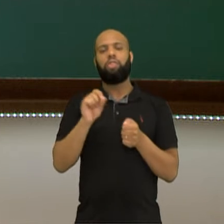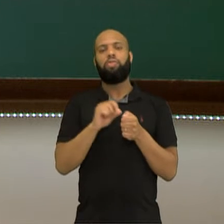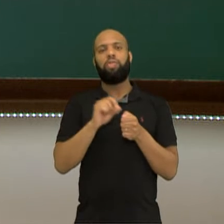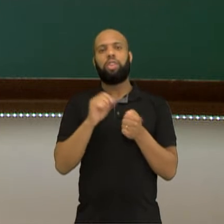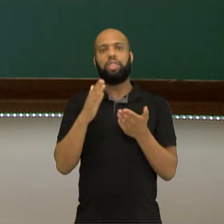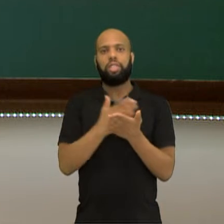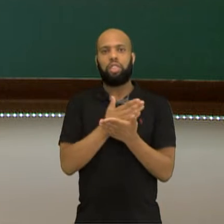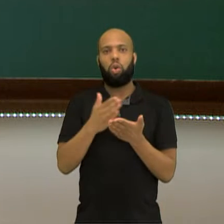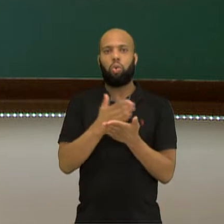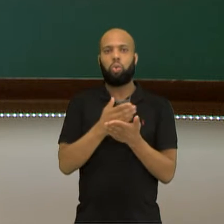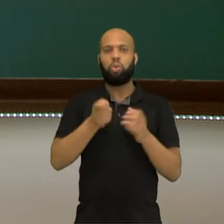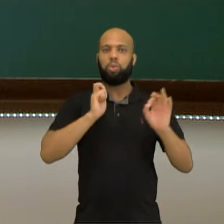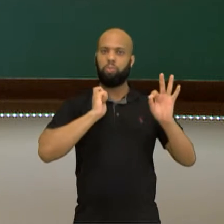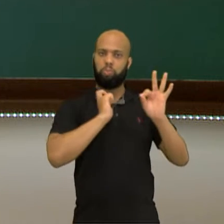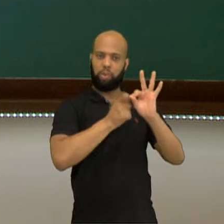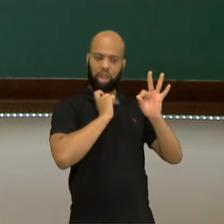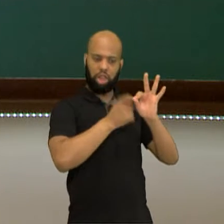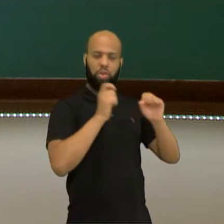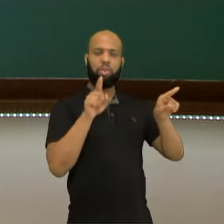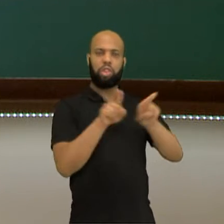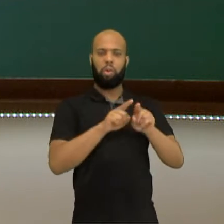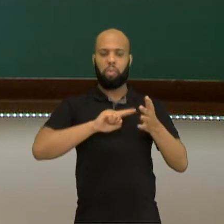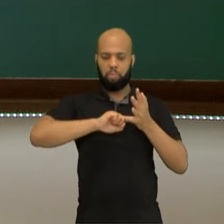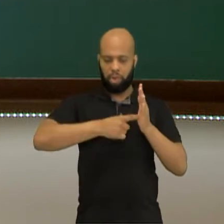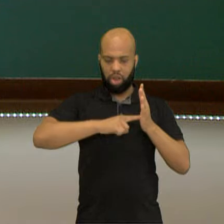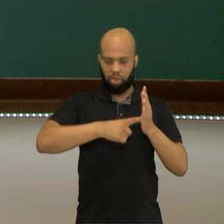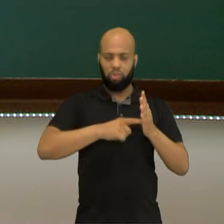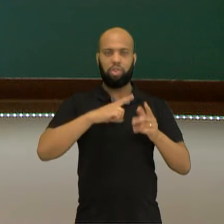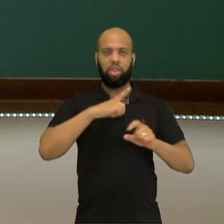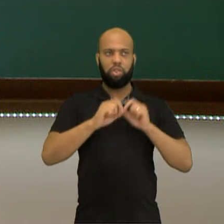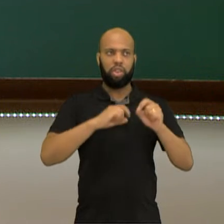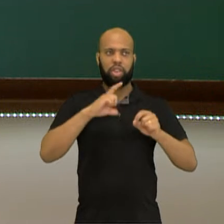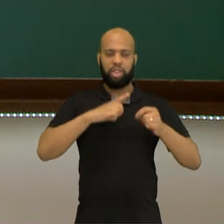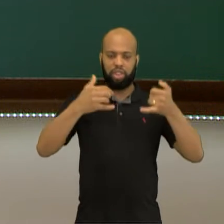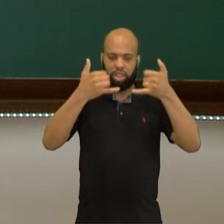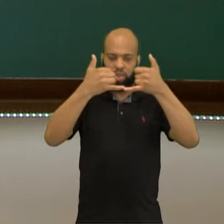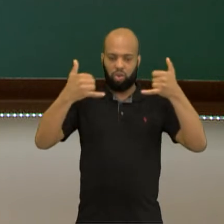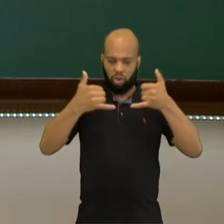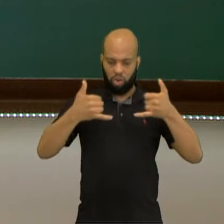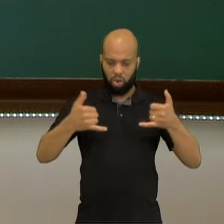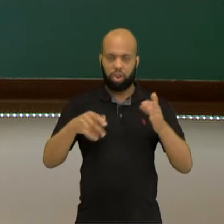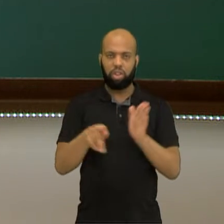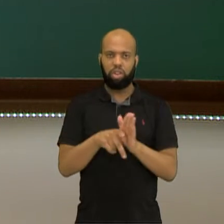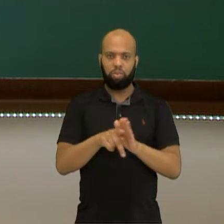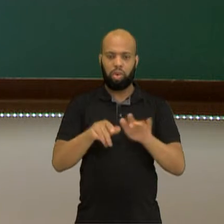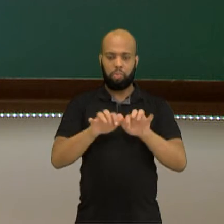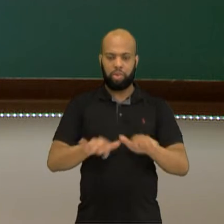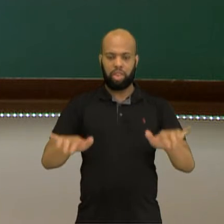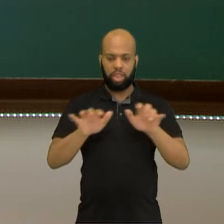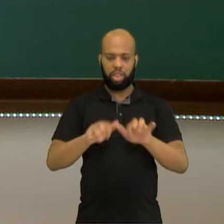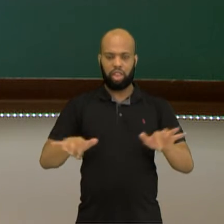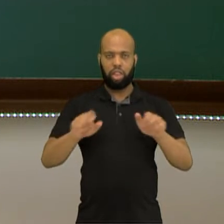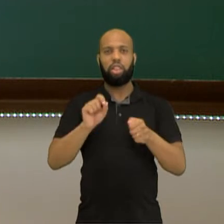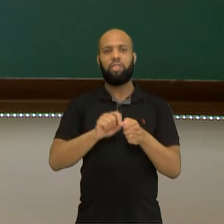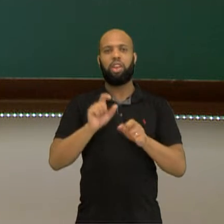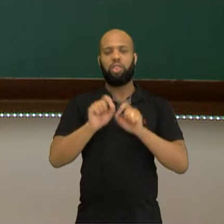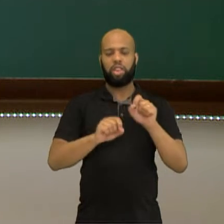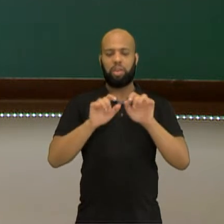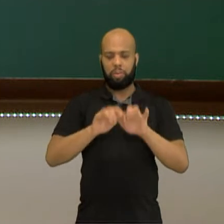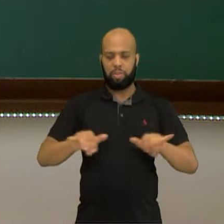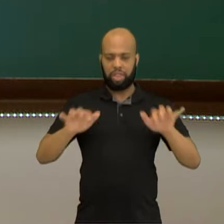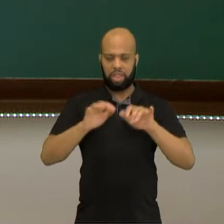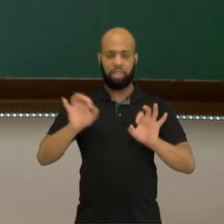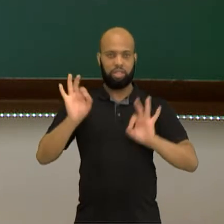pregos, parafusos, entre as cordas do piano e dá o nome de piano preparado. Ao